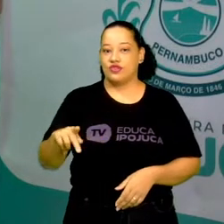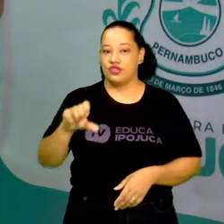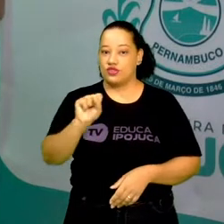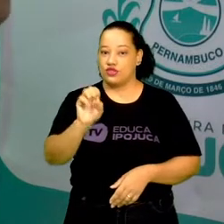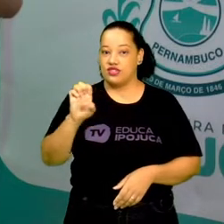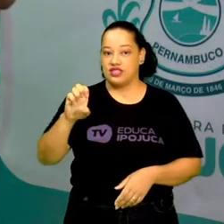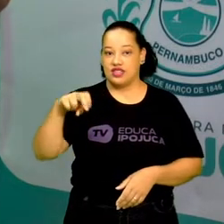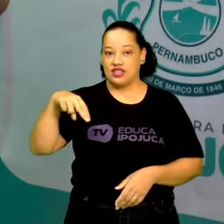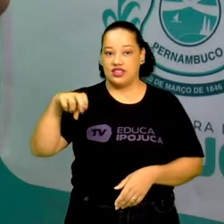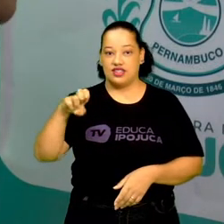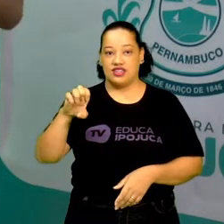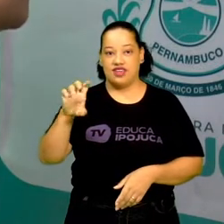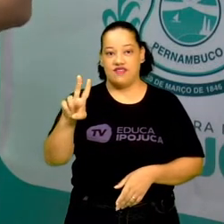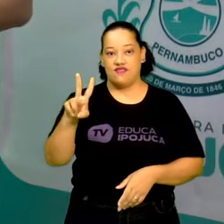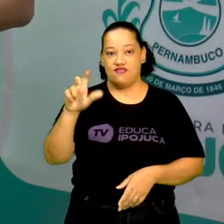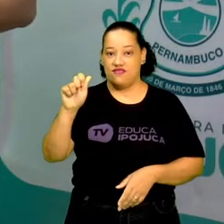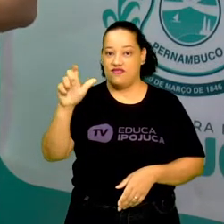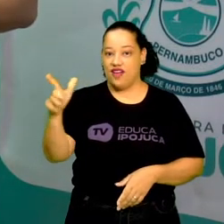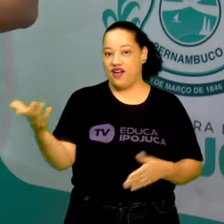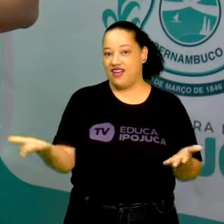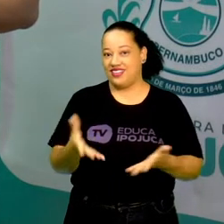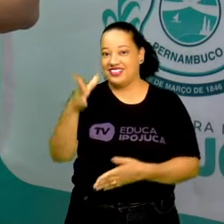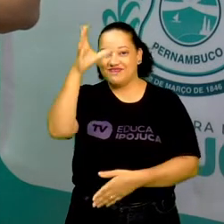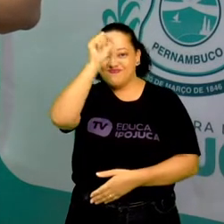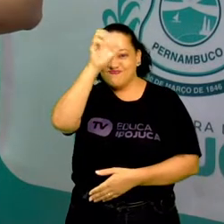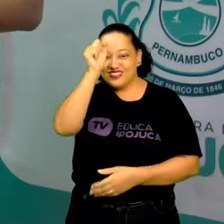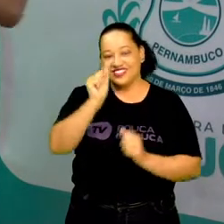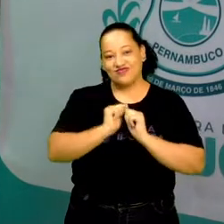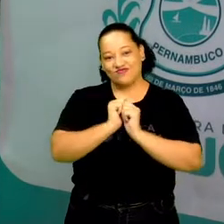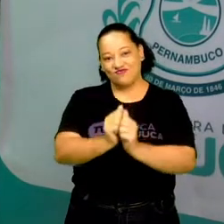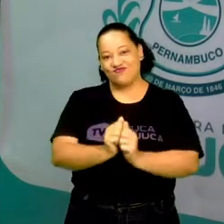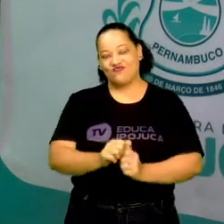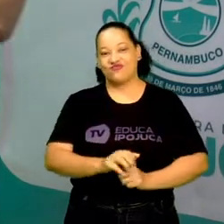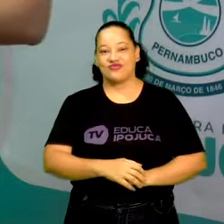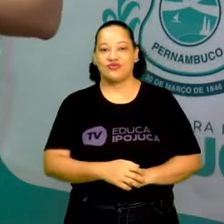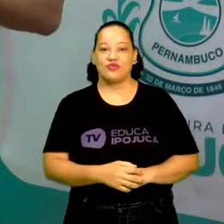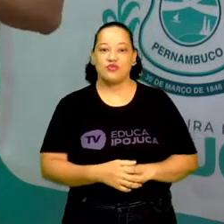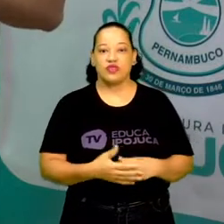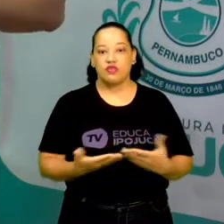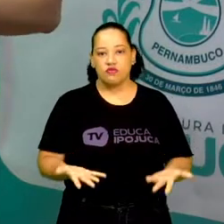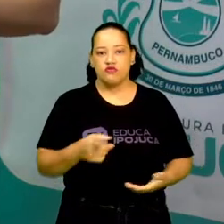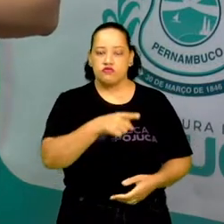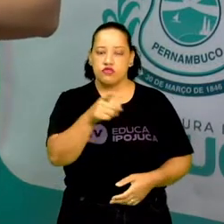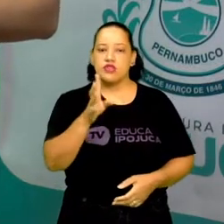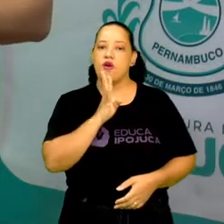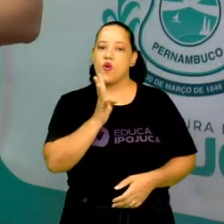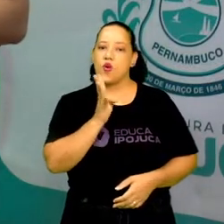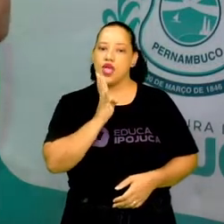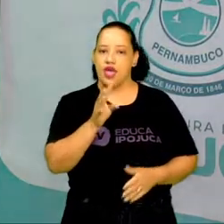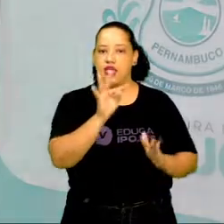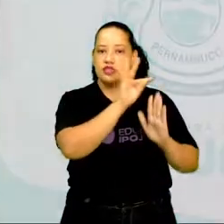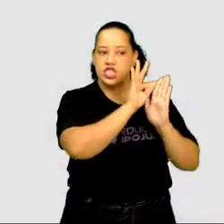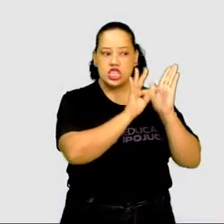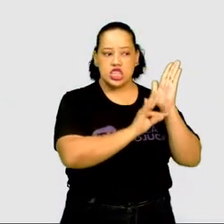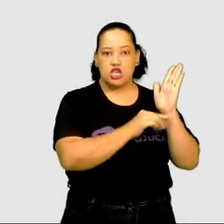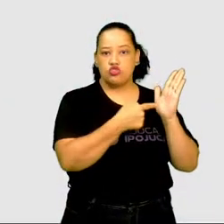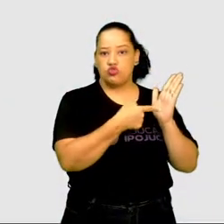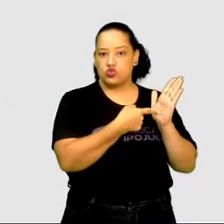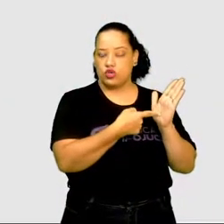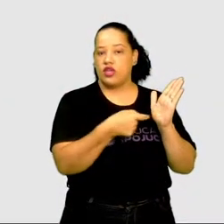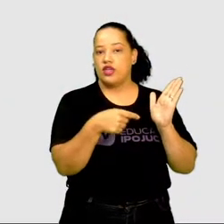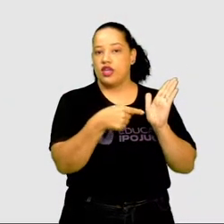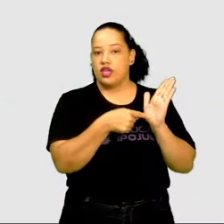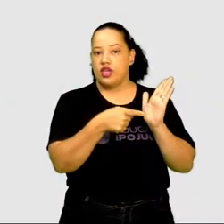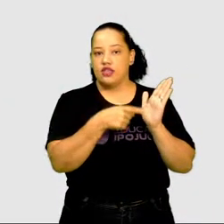estarei com vocês nesse embarque do Aprender. Você conhece esse tipo de texto? Esse tipo de